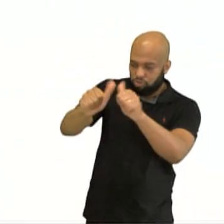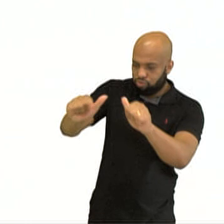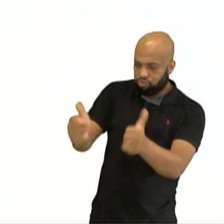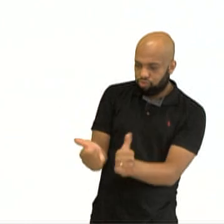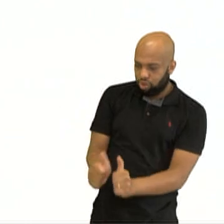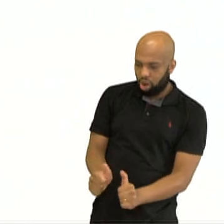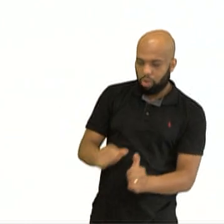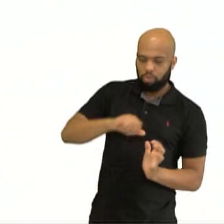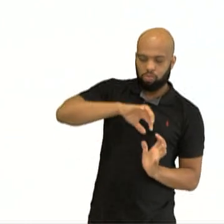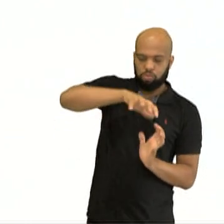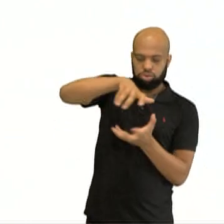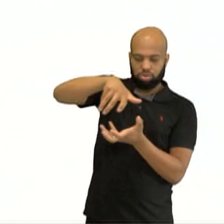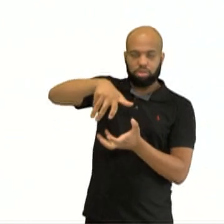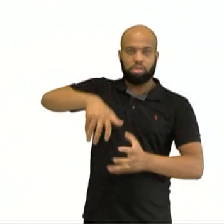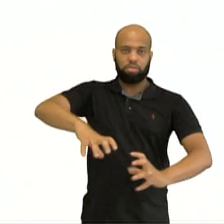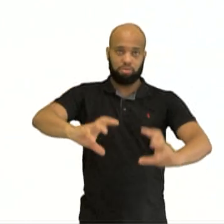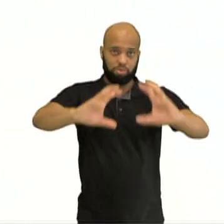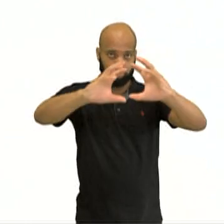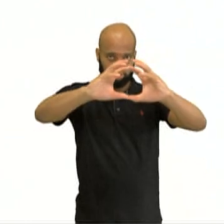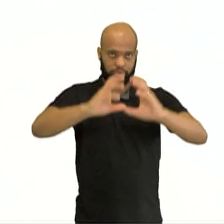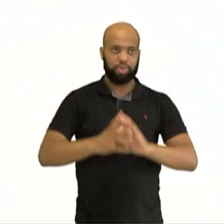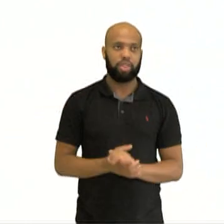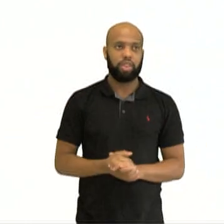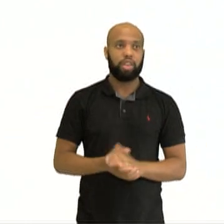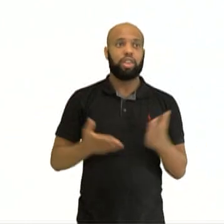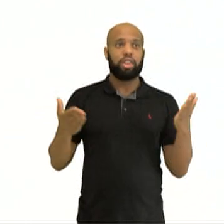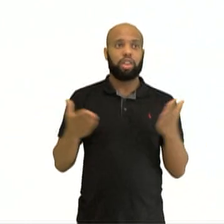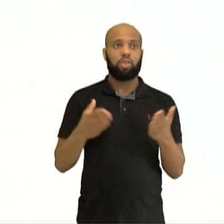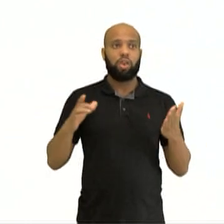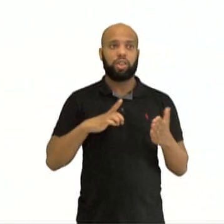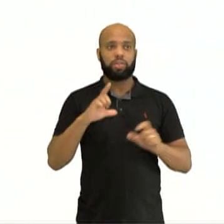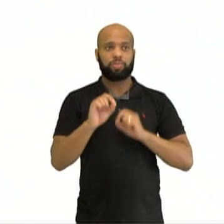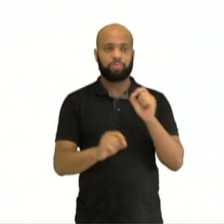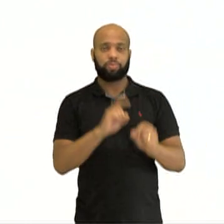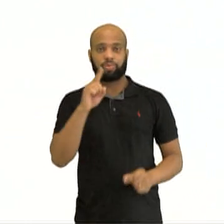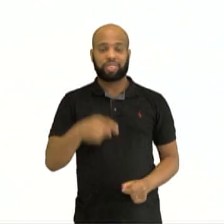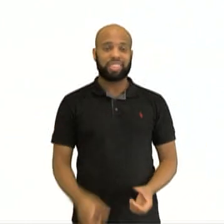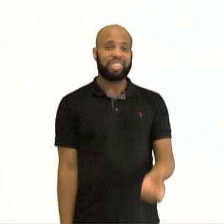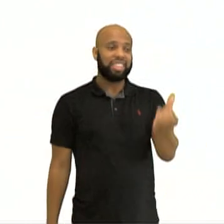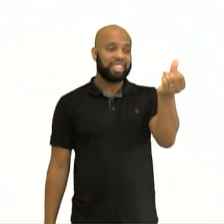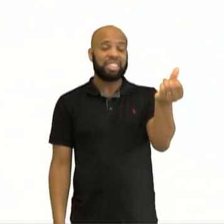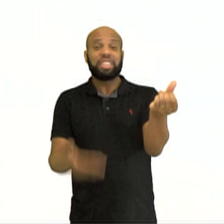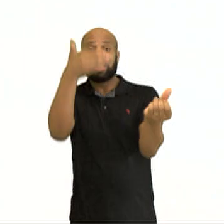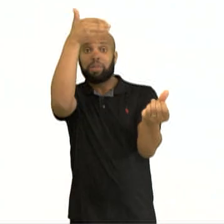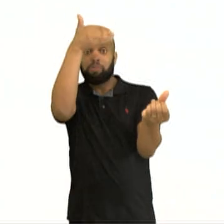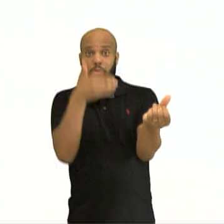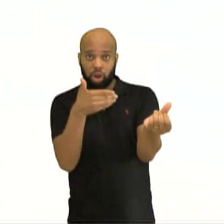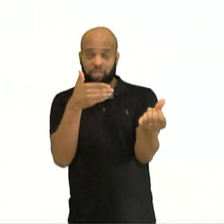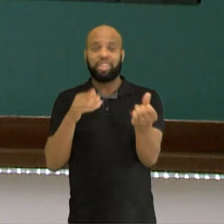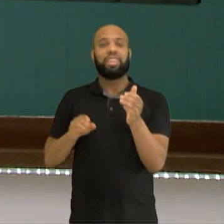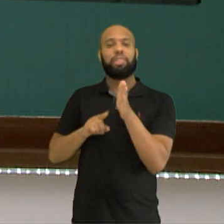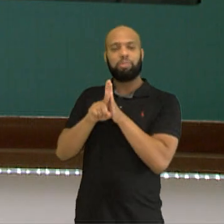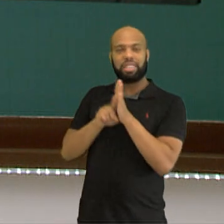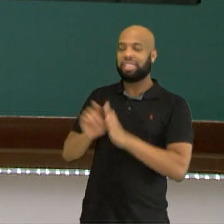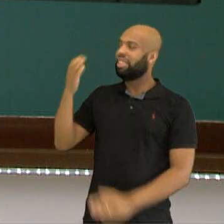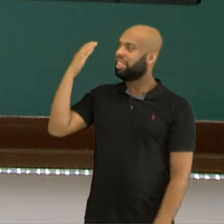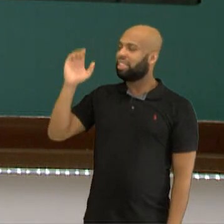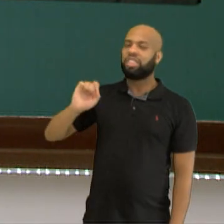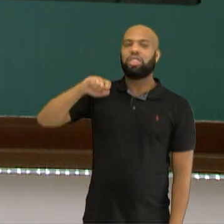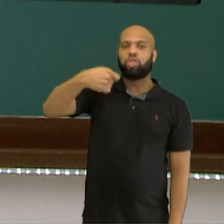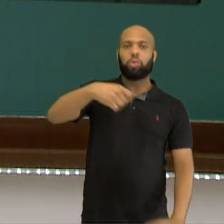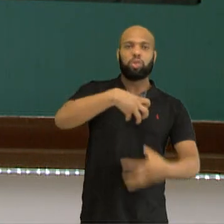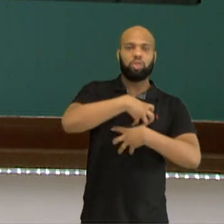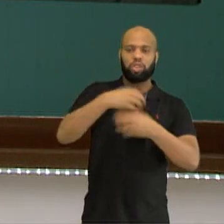é quase esférico. E eu apresento para vocês seis evidências científicas sobre o